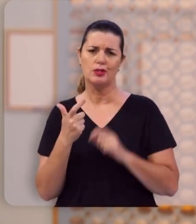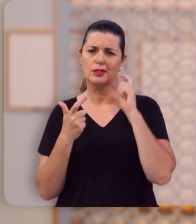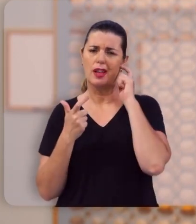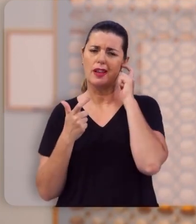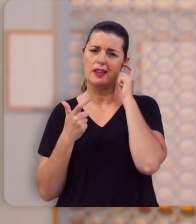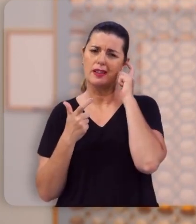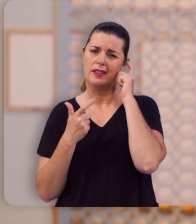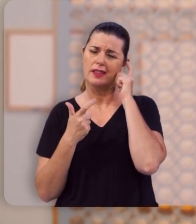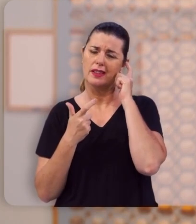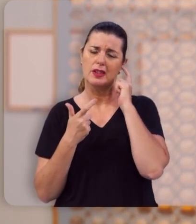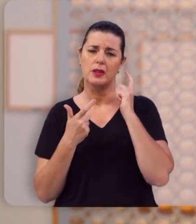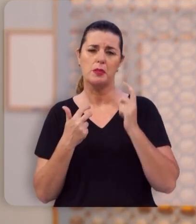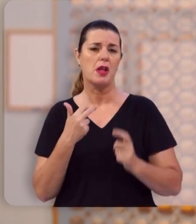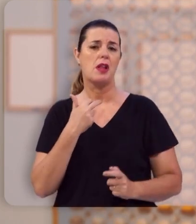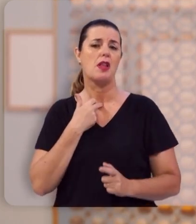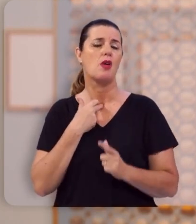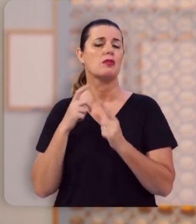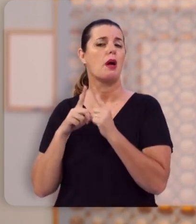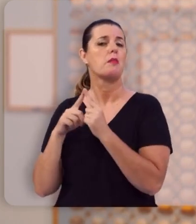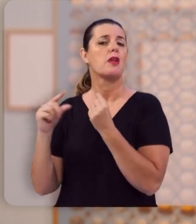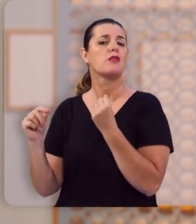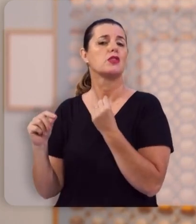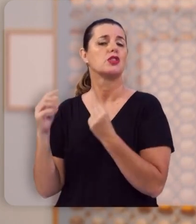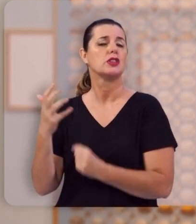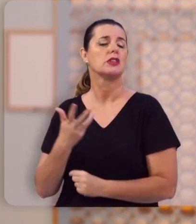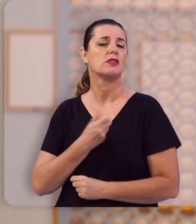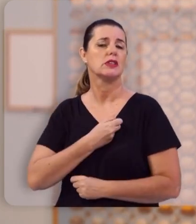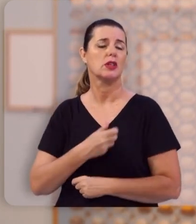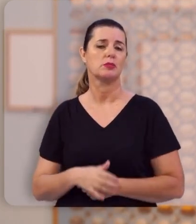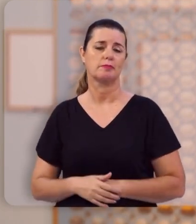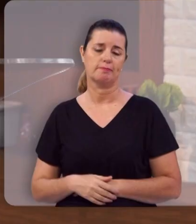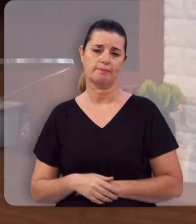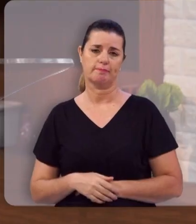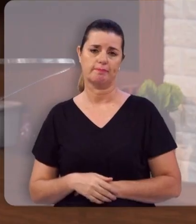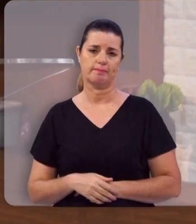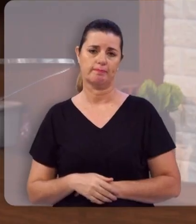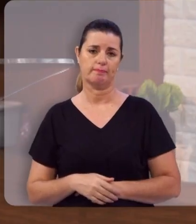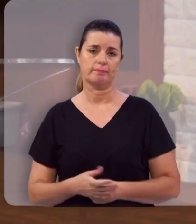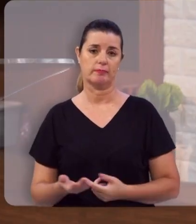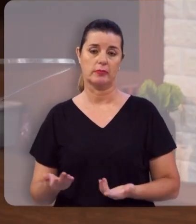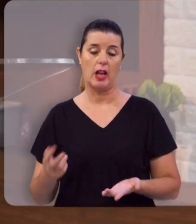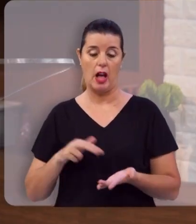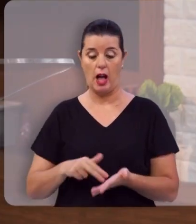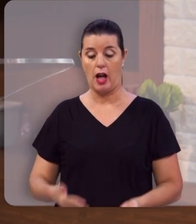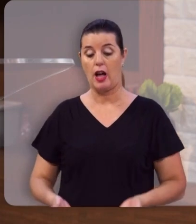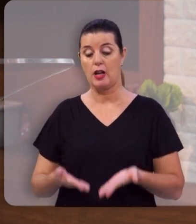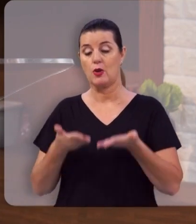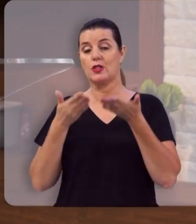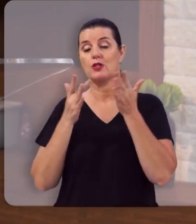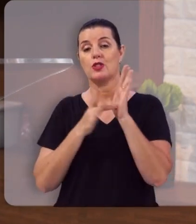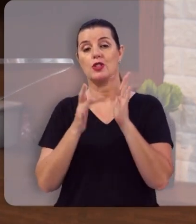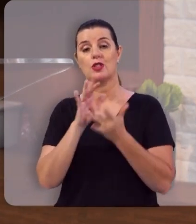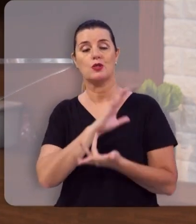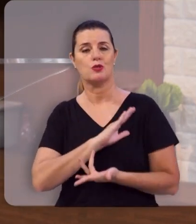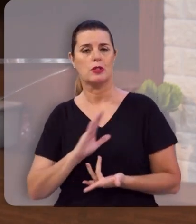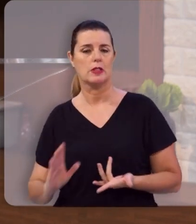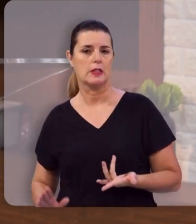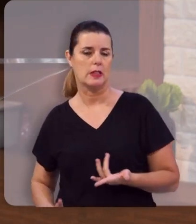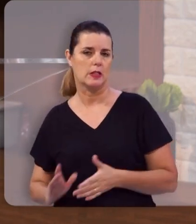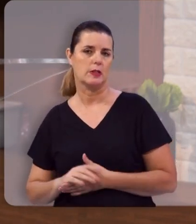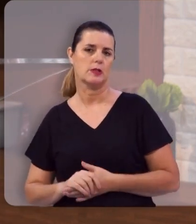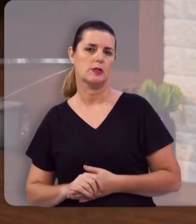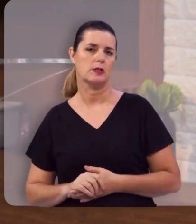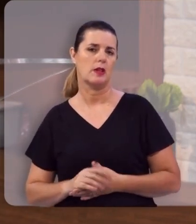negligenciarmos tão grande salvação? A ressurreição de Cristo